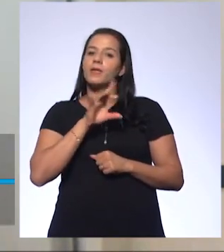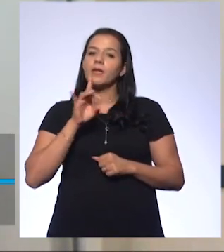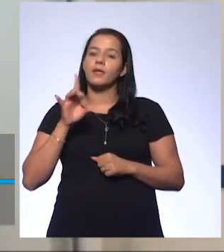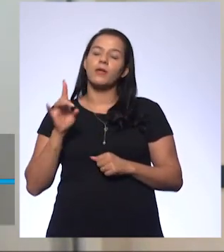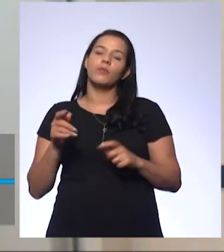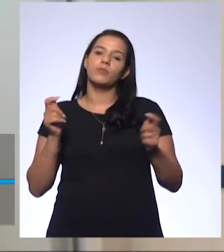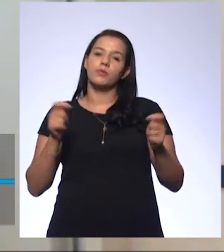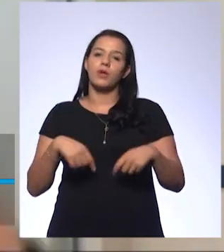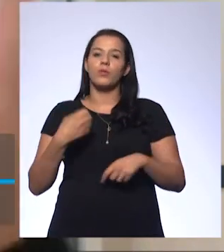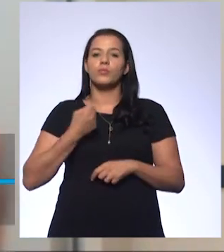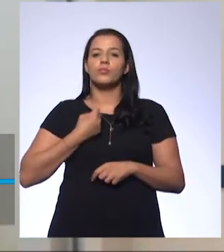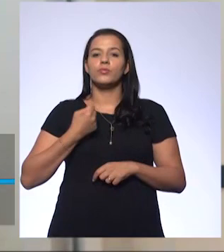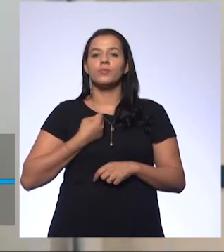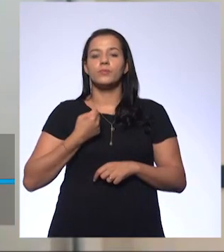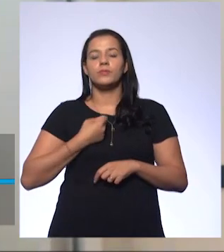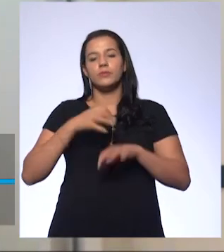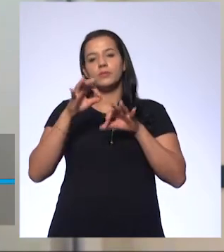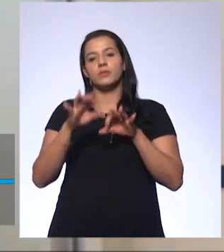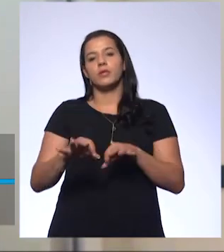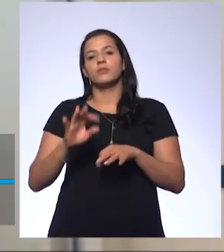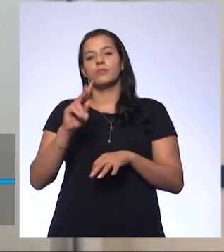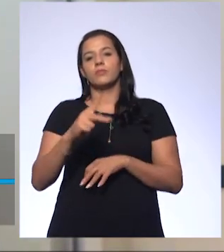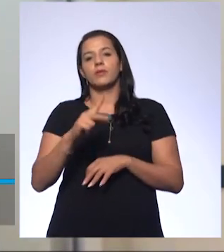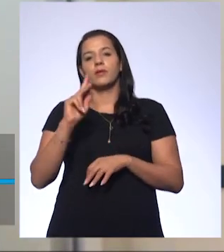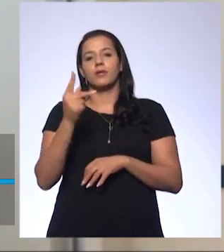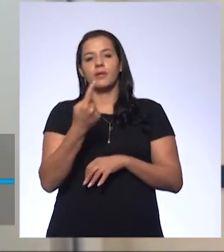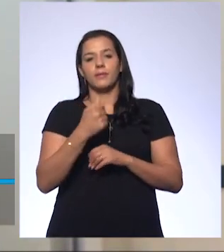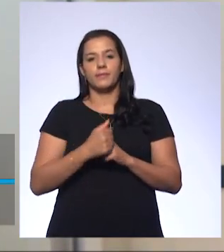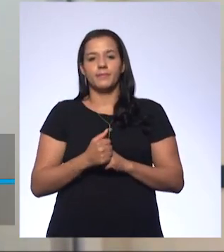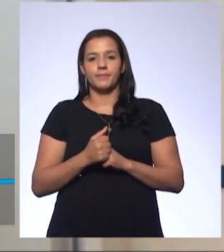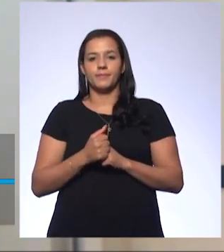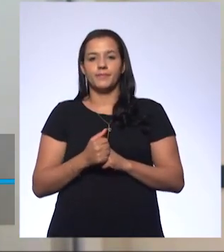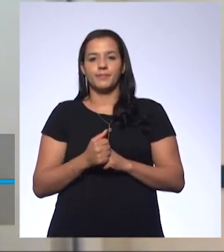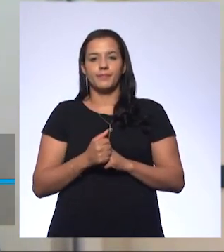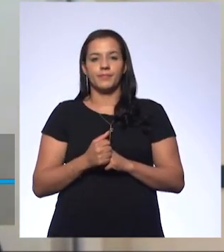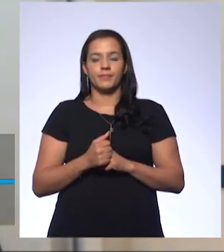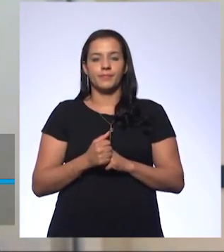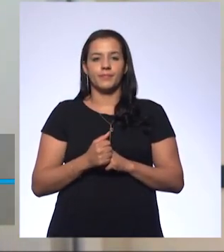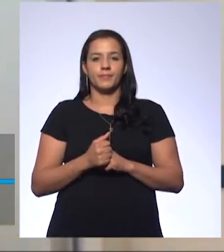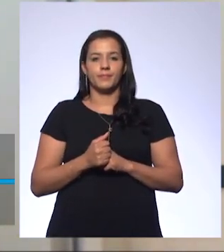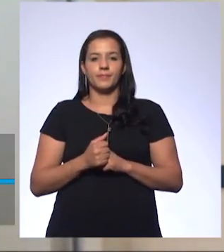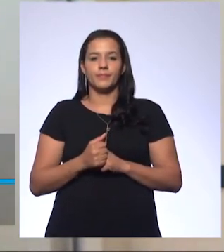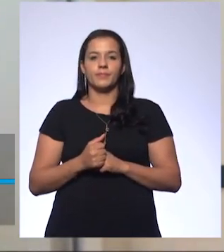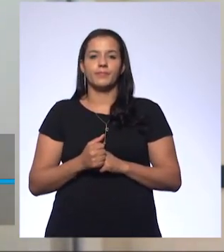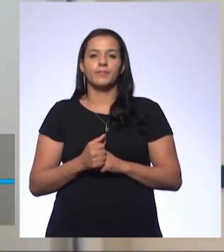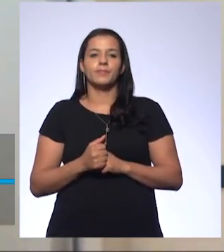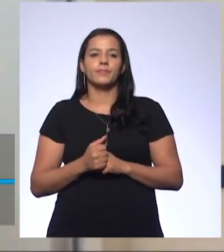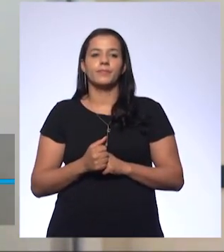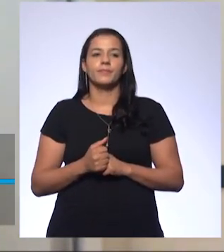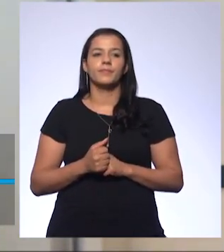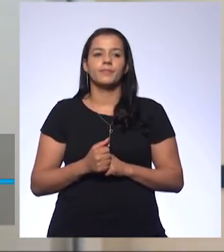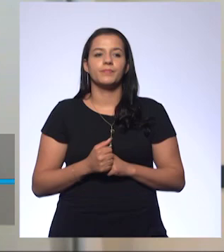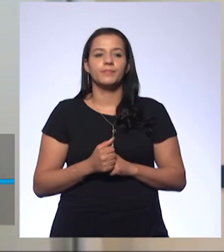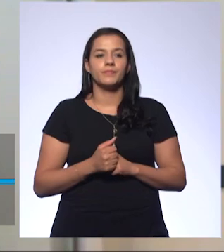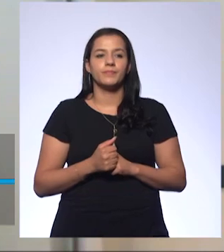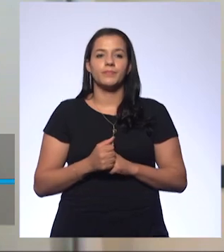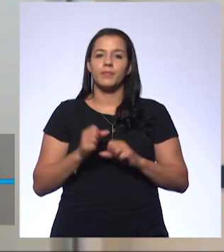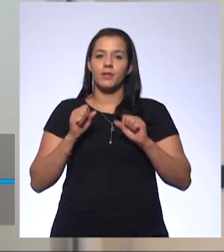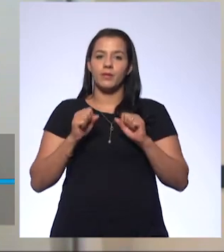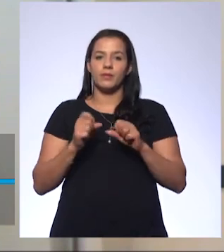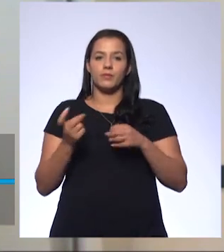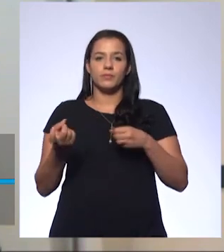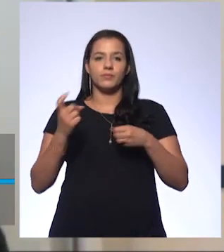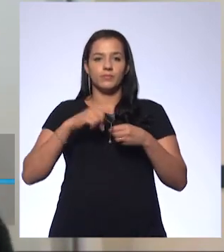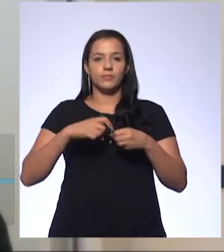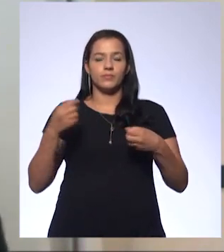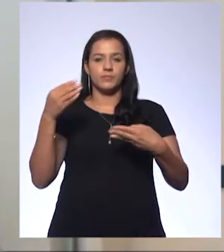valor numérico de pH. Mas aí seria um pH inteiro também. A gente pode voltar